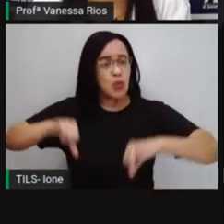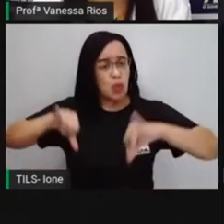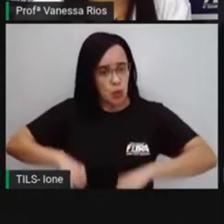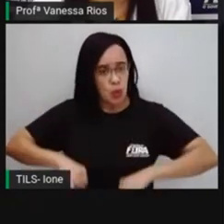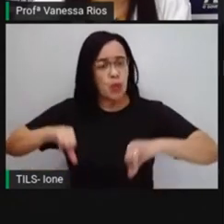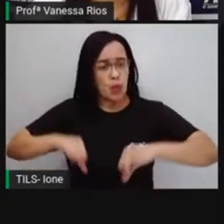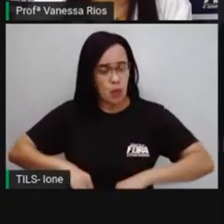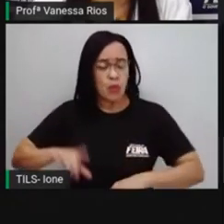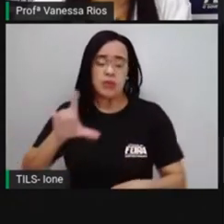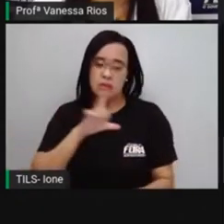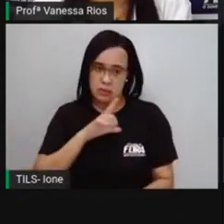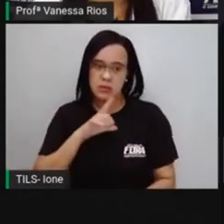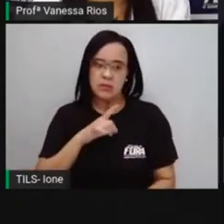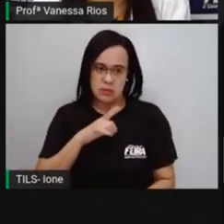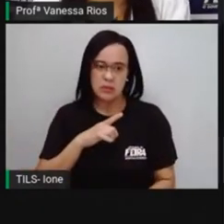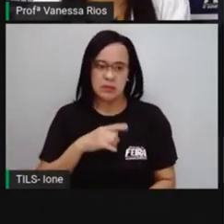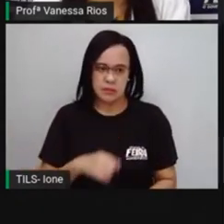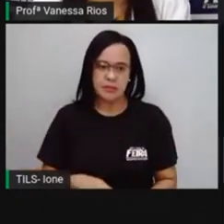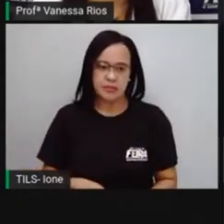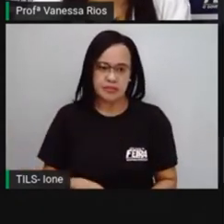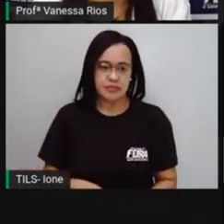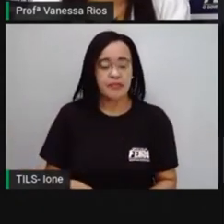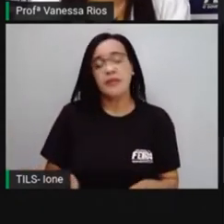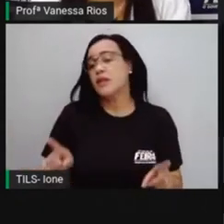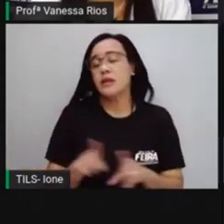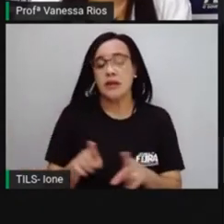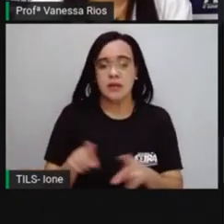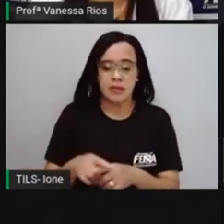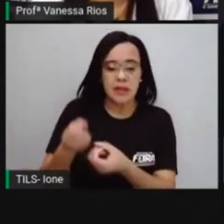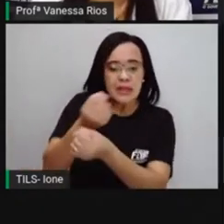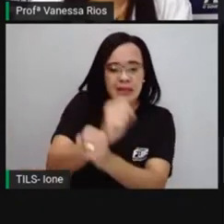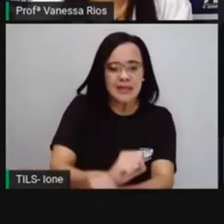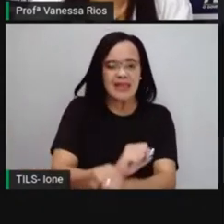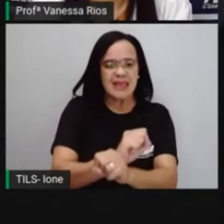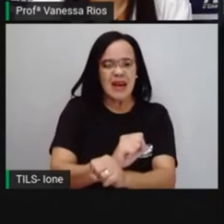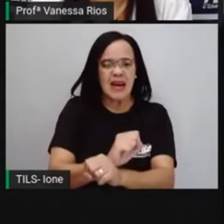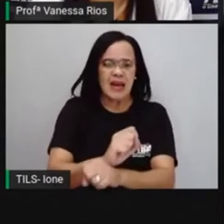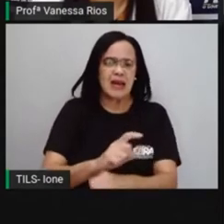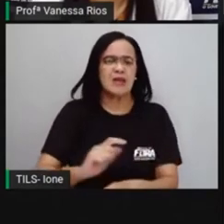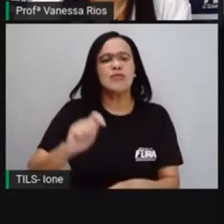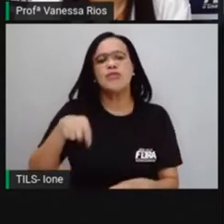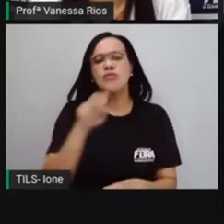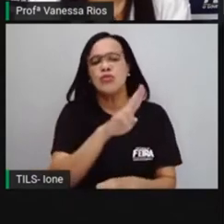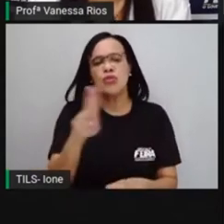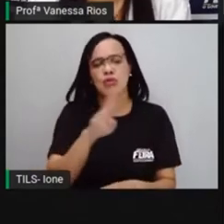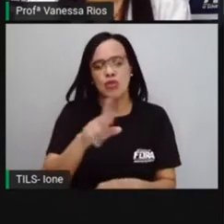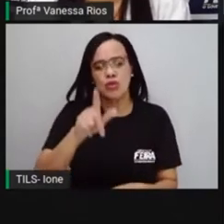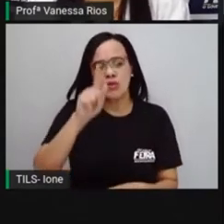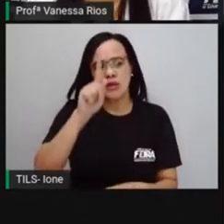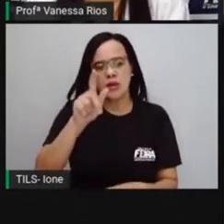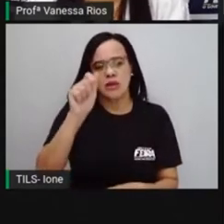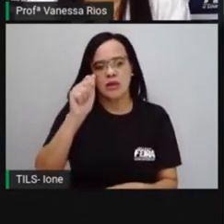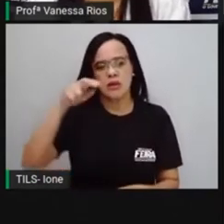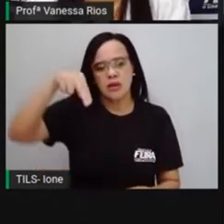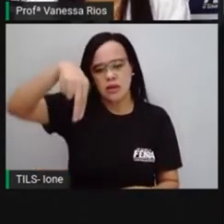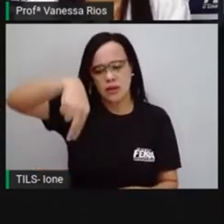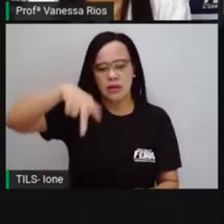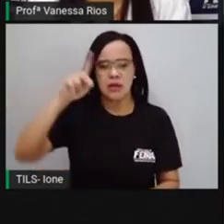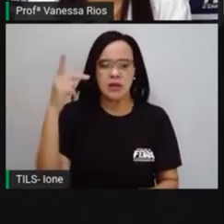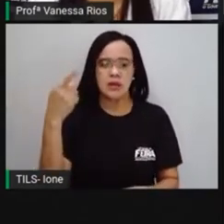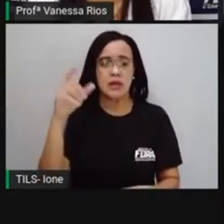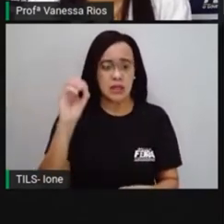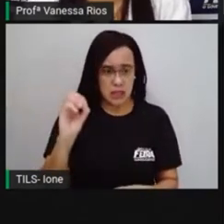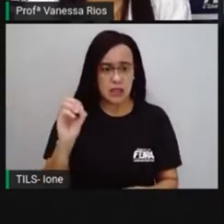escravos de ganho, que eram os que trabalhavam aí no comércio. É interessante a gente pensar também que muitos escravos